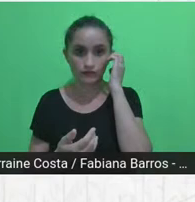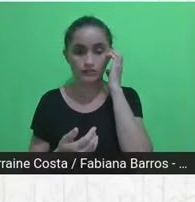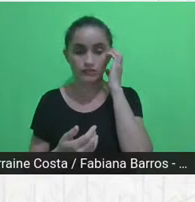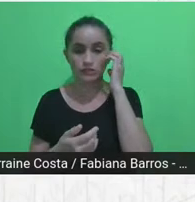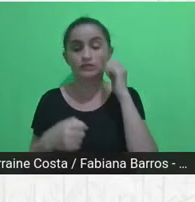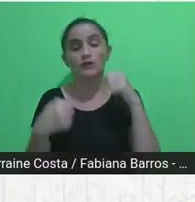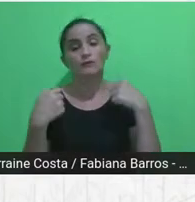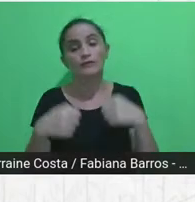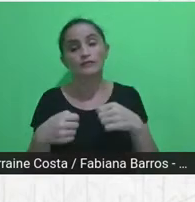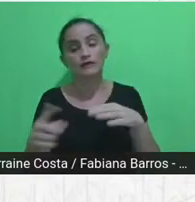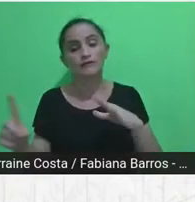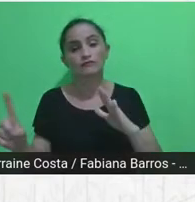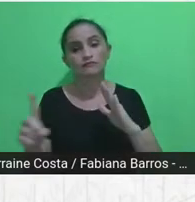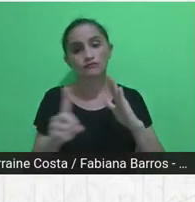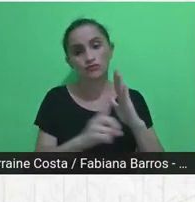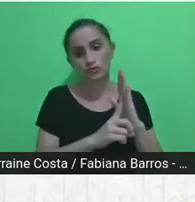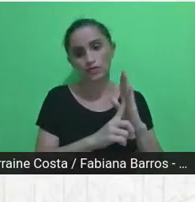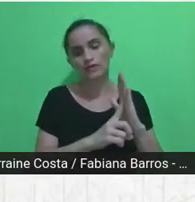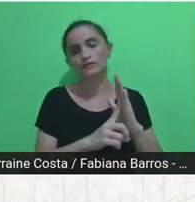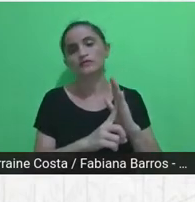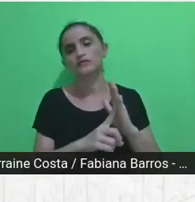prática que a especialização